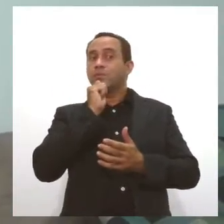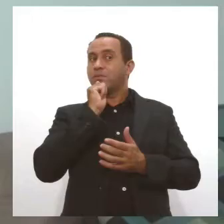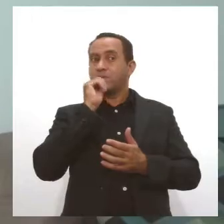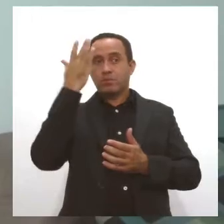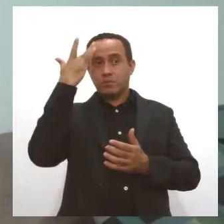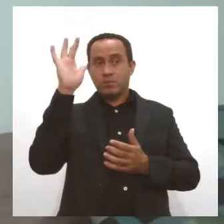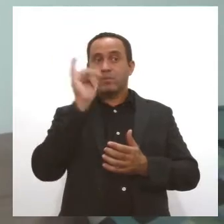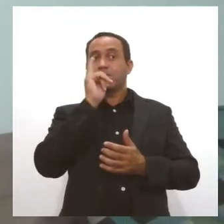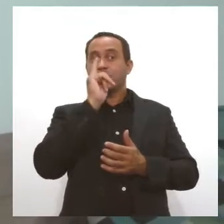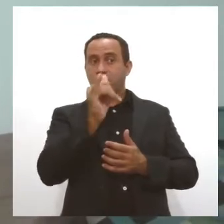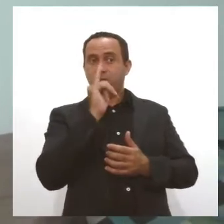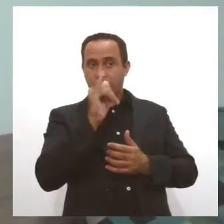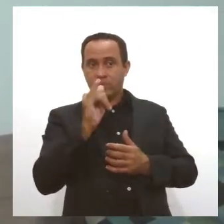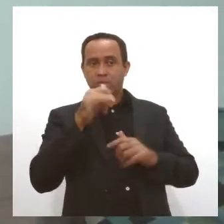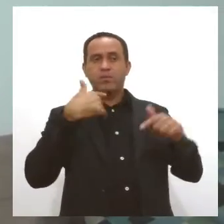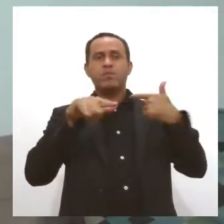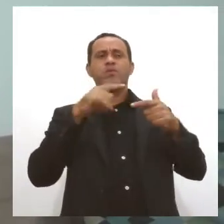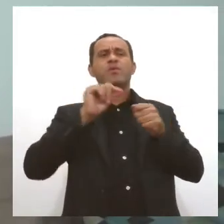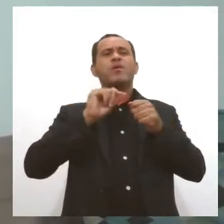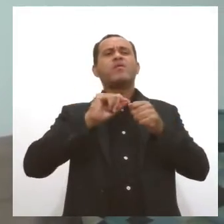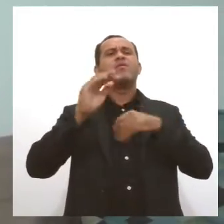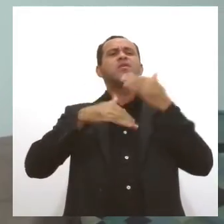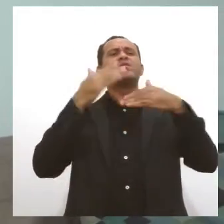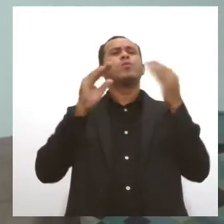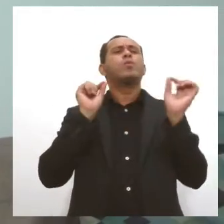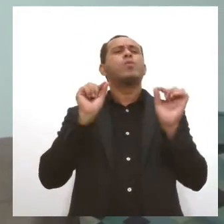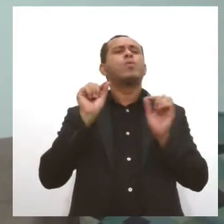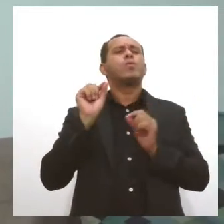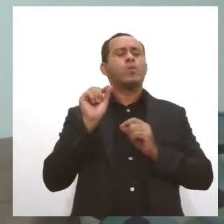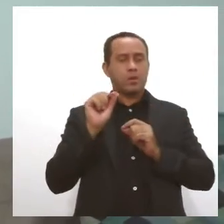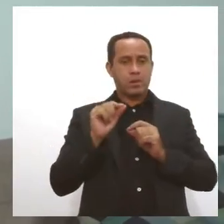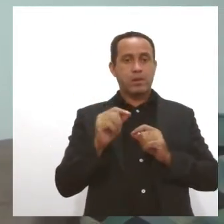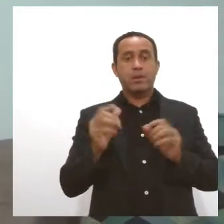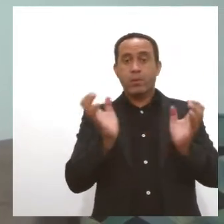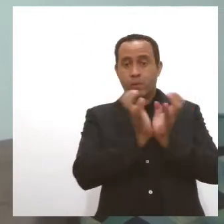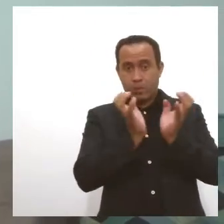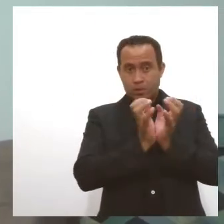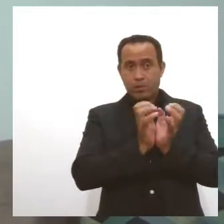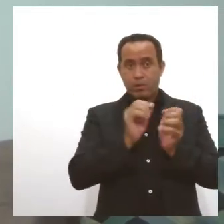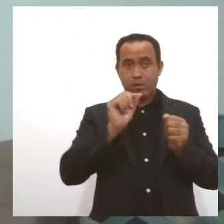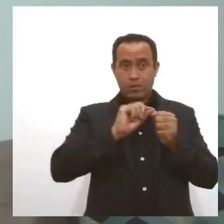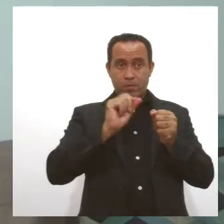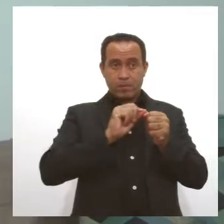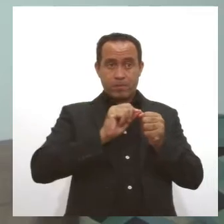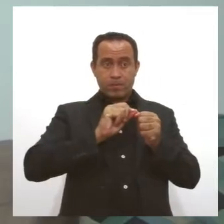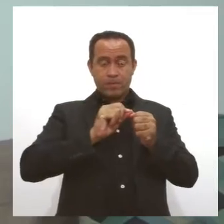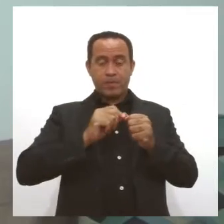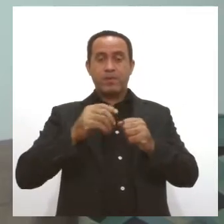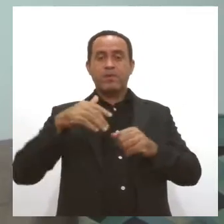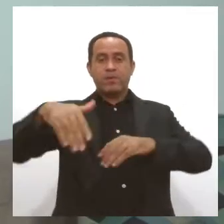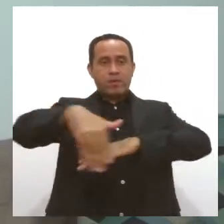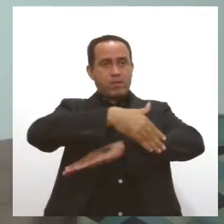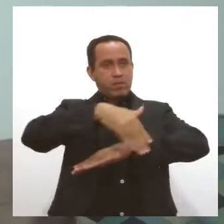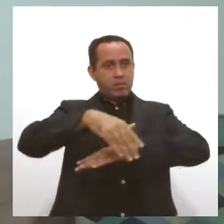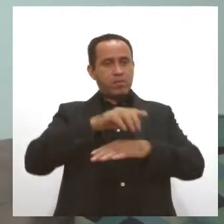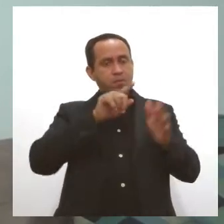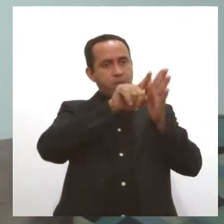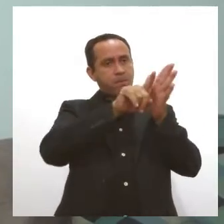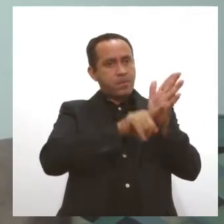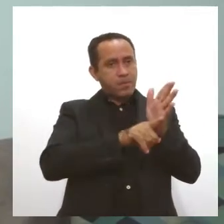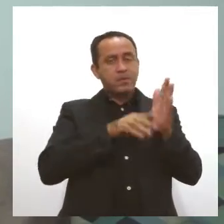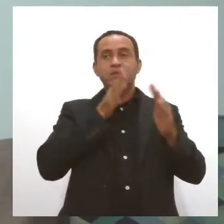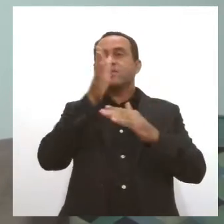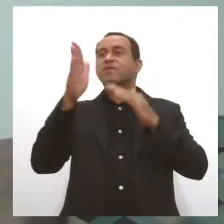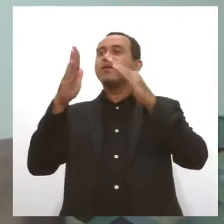forma? Qual é o trabalho deles que eles irão desenvolver? Então, os Recenseadores, como todos sabem, são aquelas pessoas que ficam na linha de frente do censo. Eles vão até as